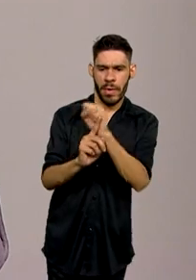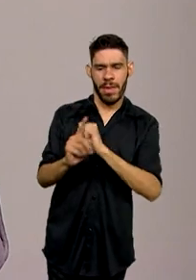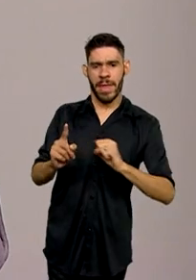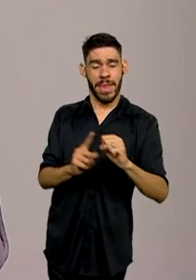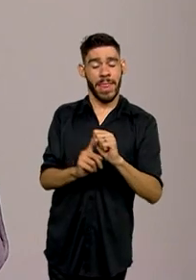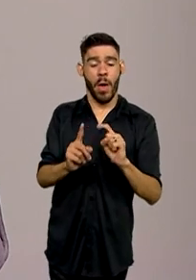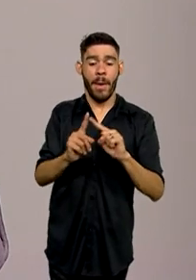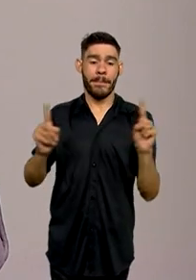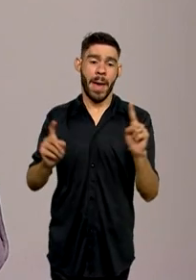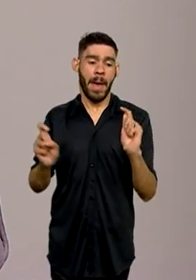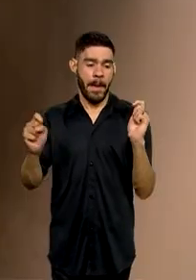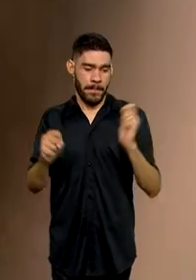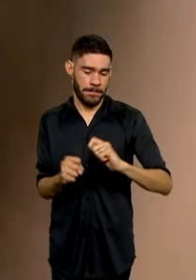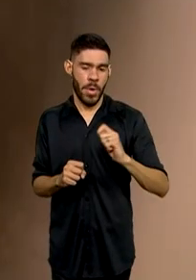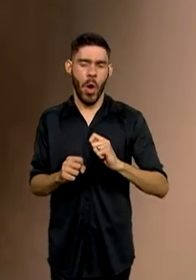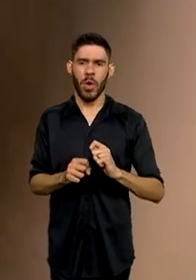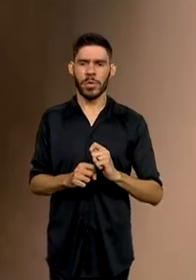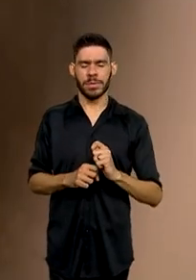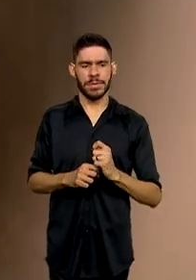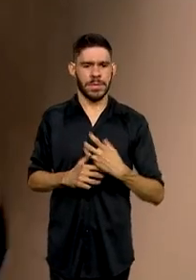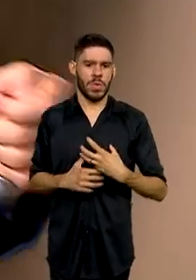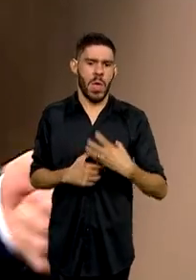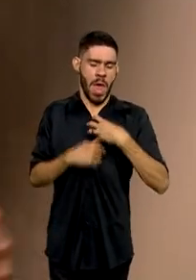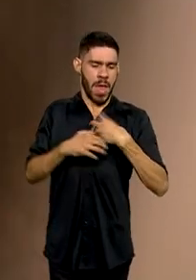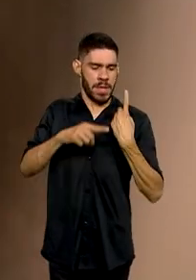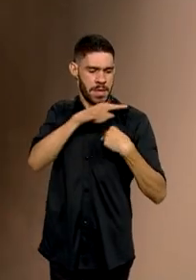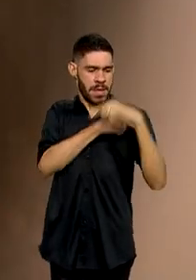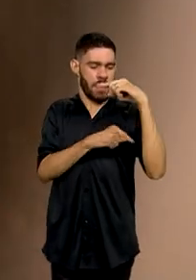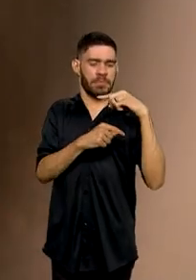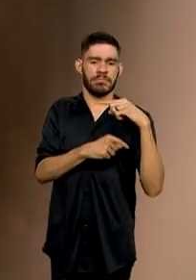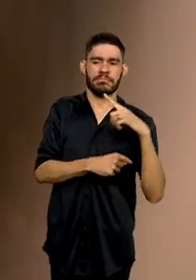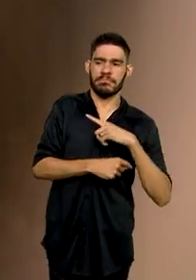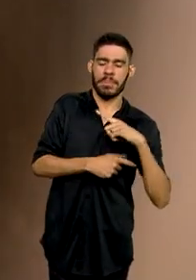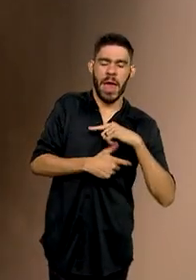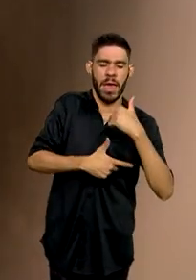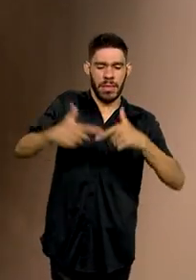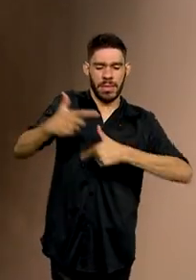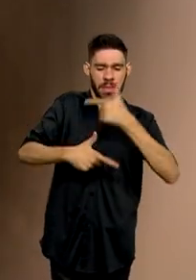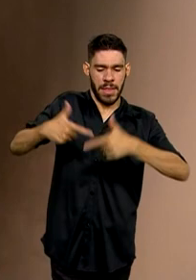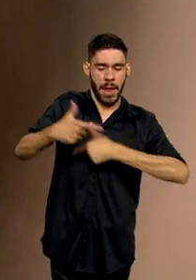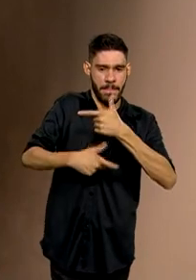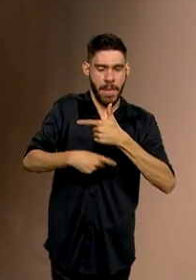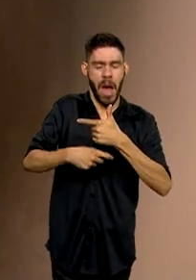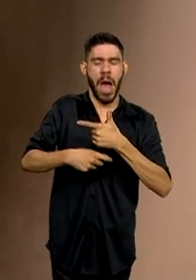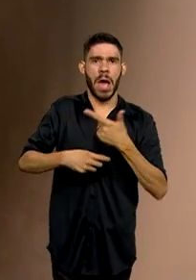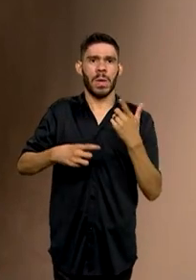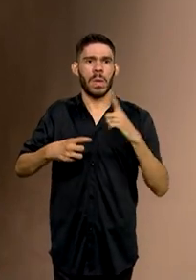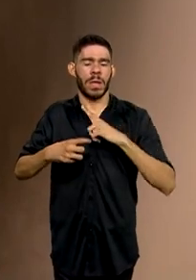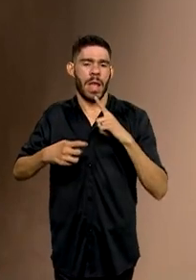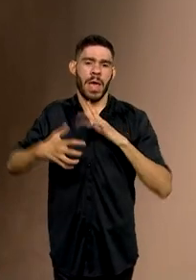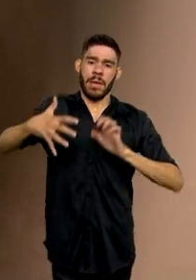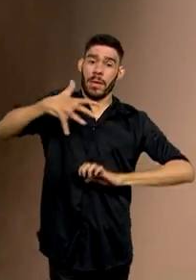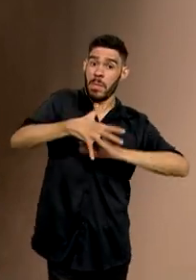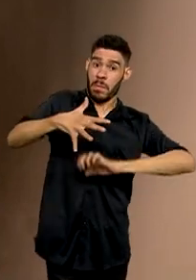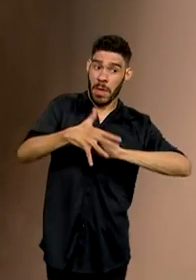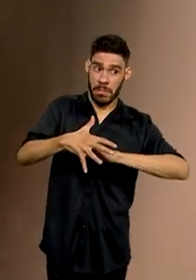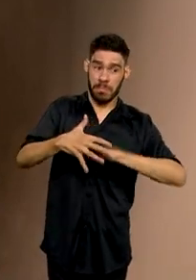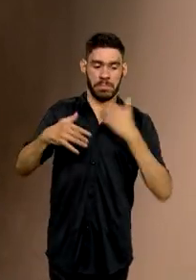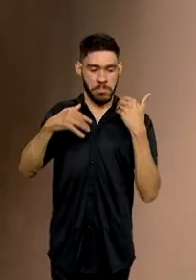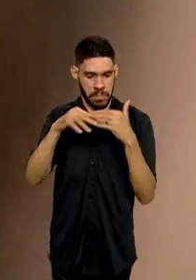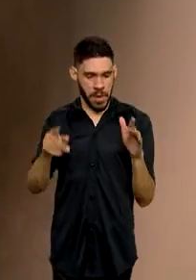mas de poder ter as condições de crescer, ter um emprego, colocar um negócio. Garantir que se tenha